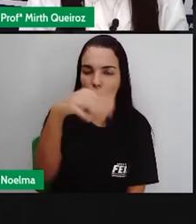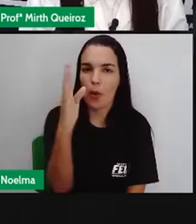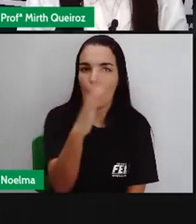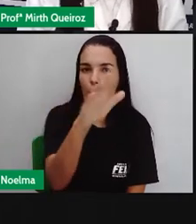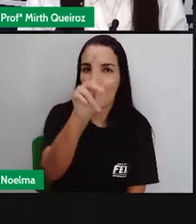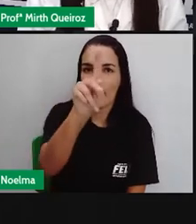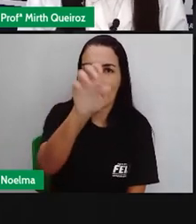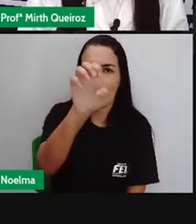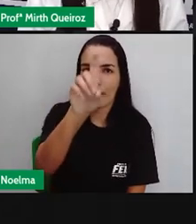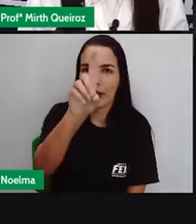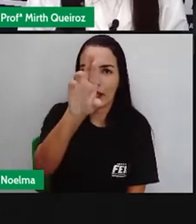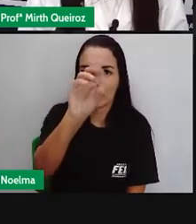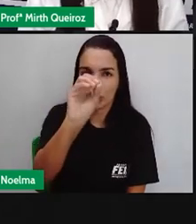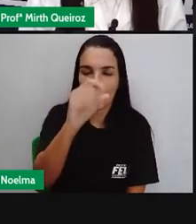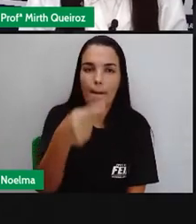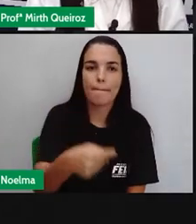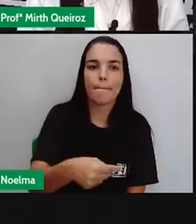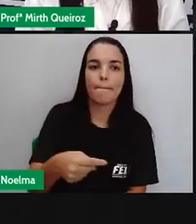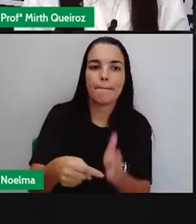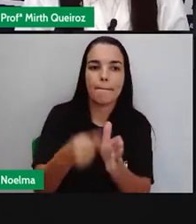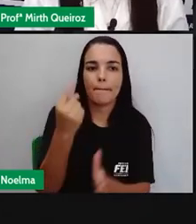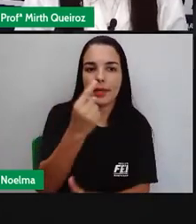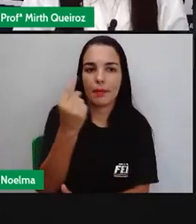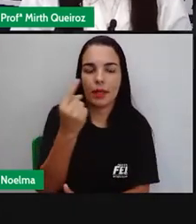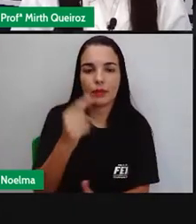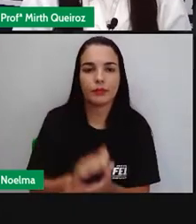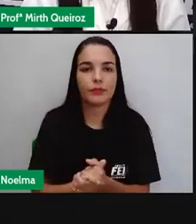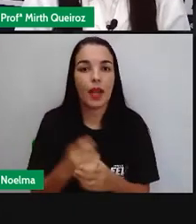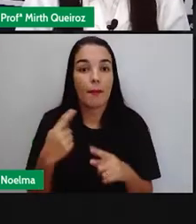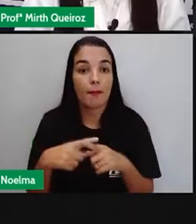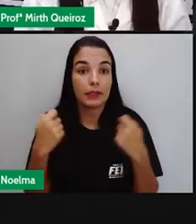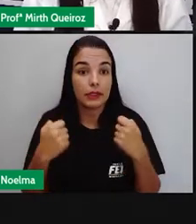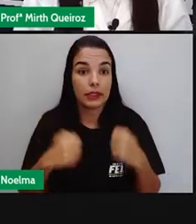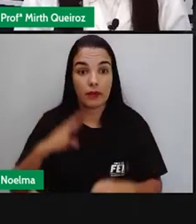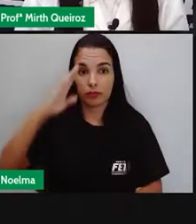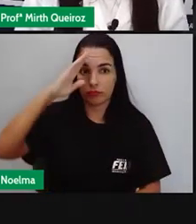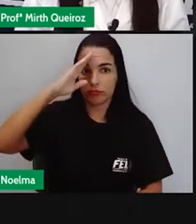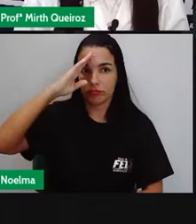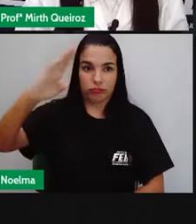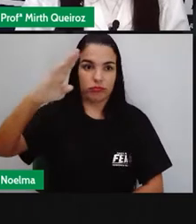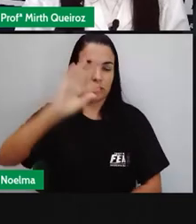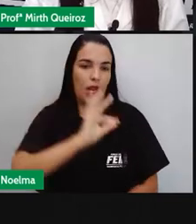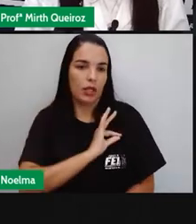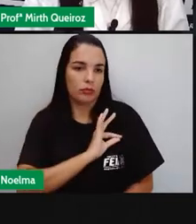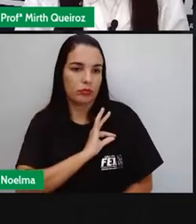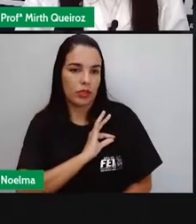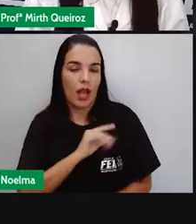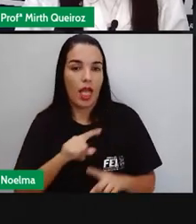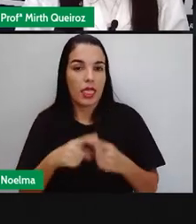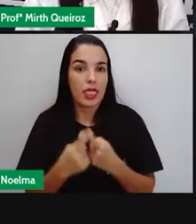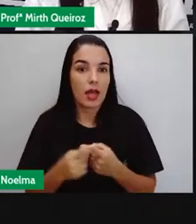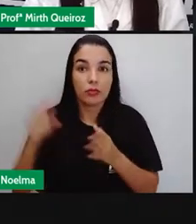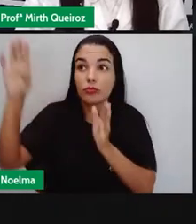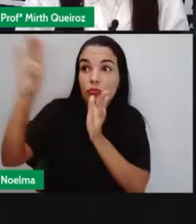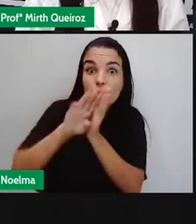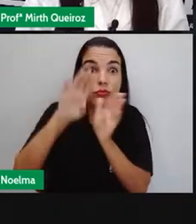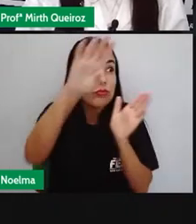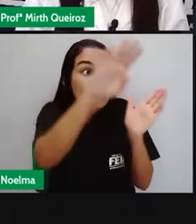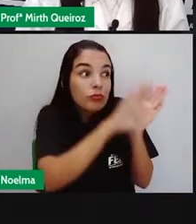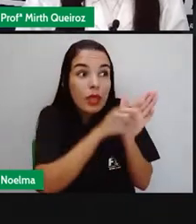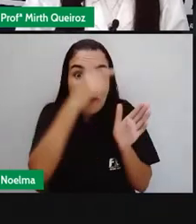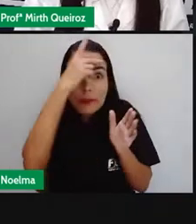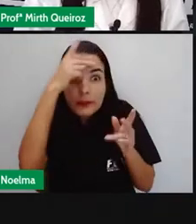novo exército, né? Já como uma forma de defesa aí do nosso país. Assim foram trazidos mercenários, como a fala,